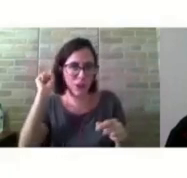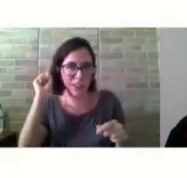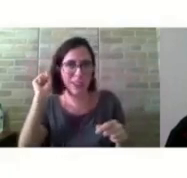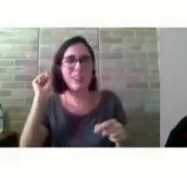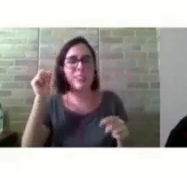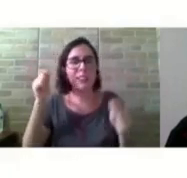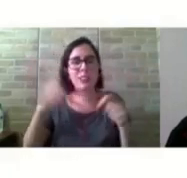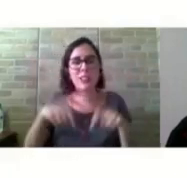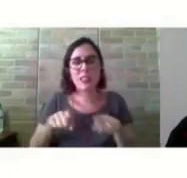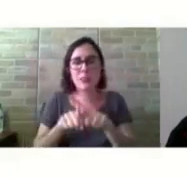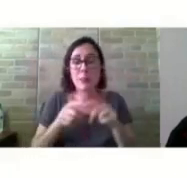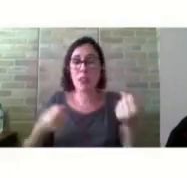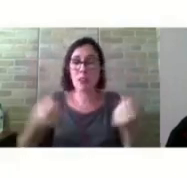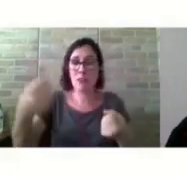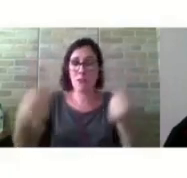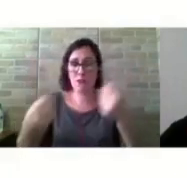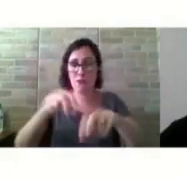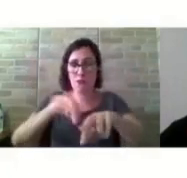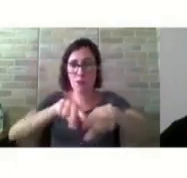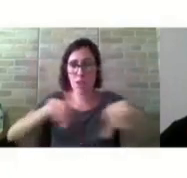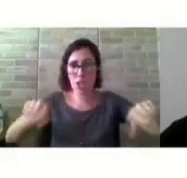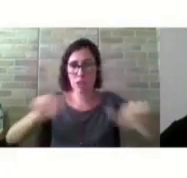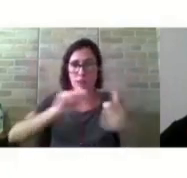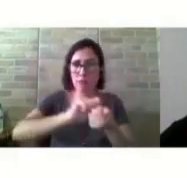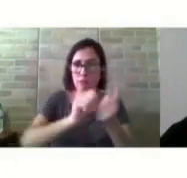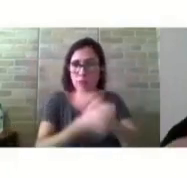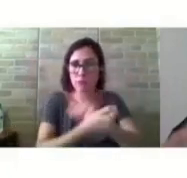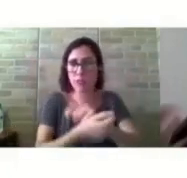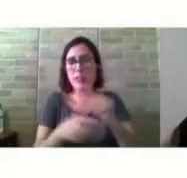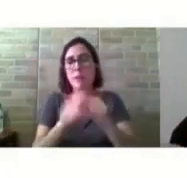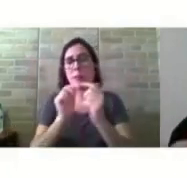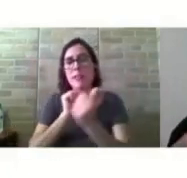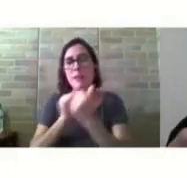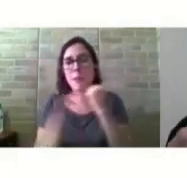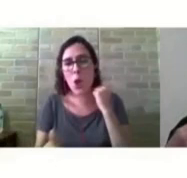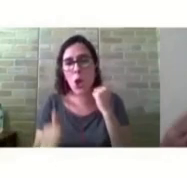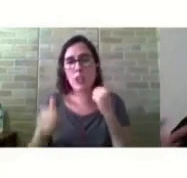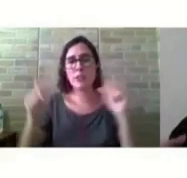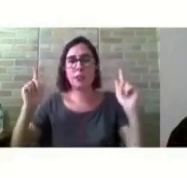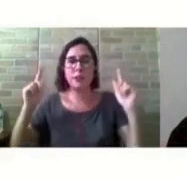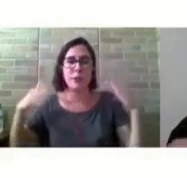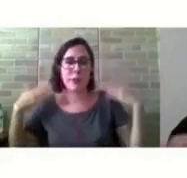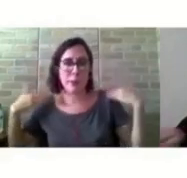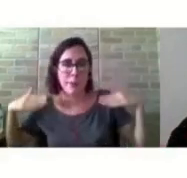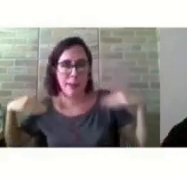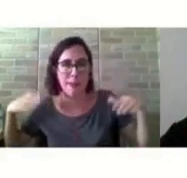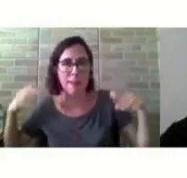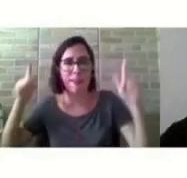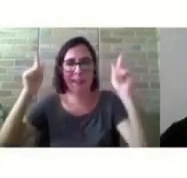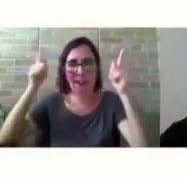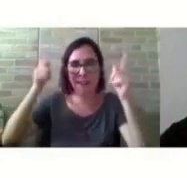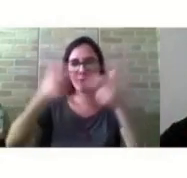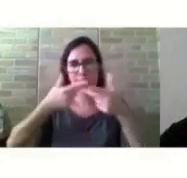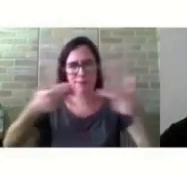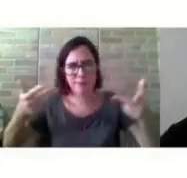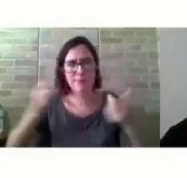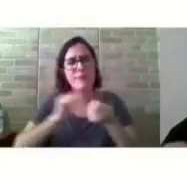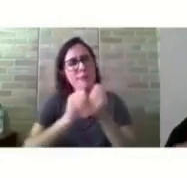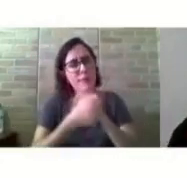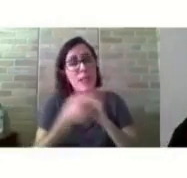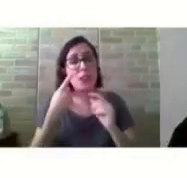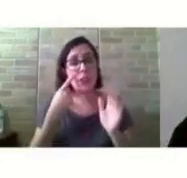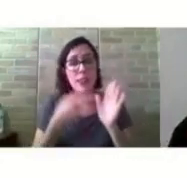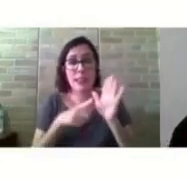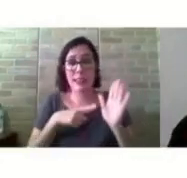veículos, esportes e lazer, nós vamos focar aqui, devido a essa demanda da acessibilidade digital